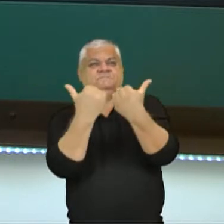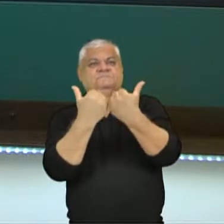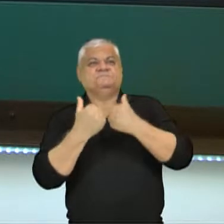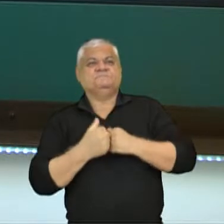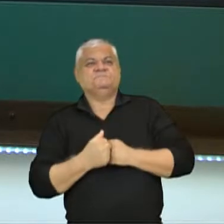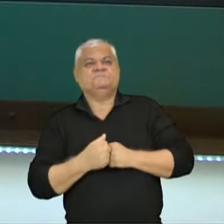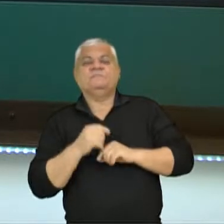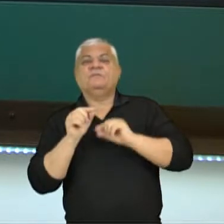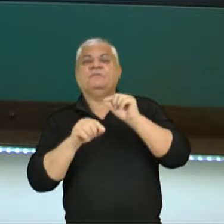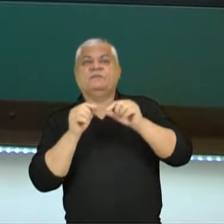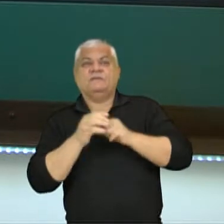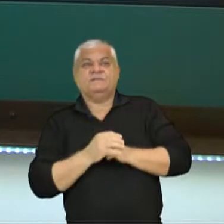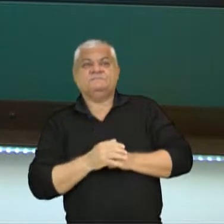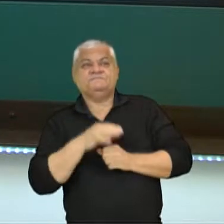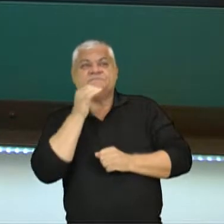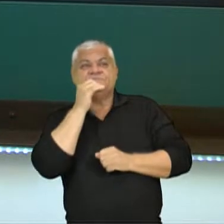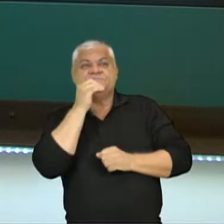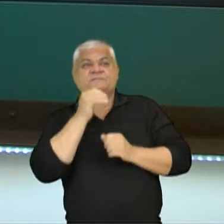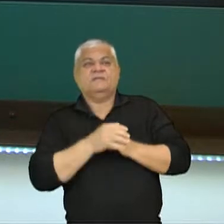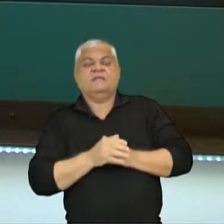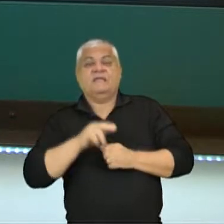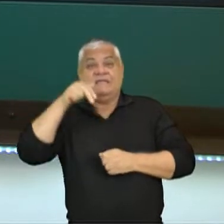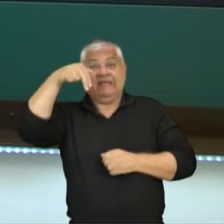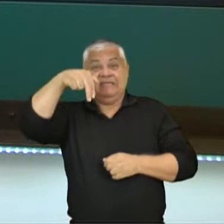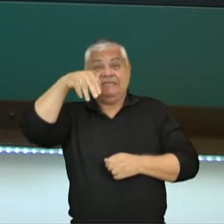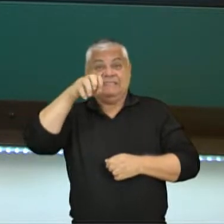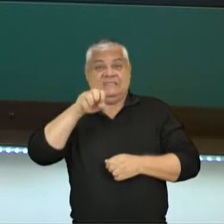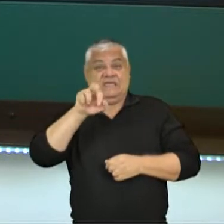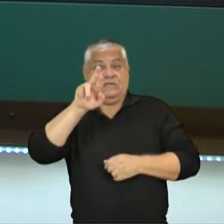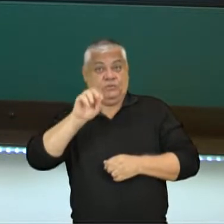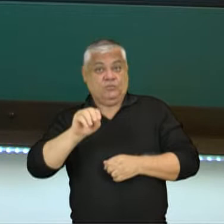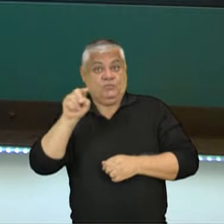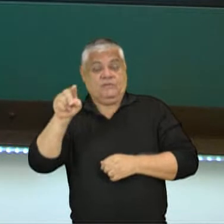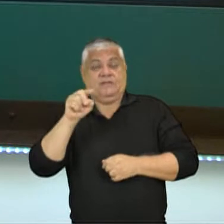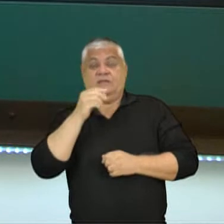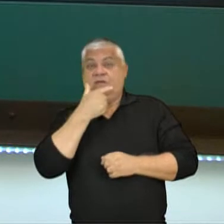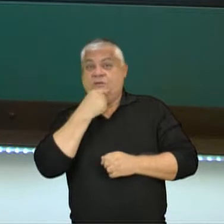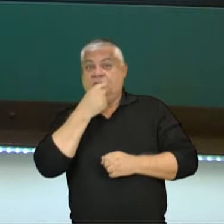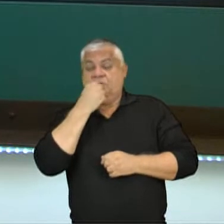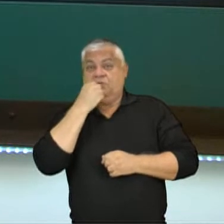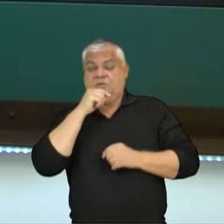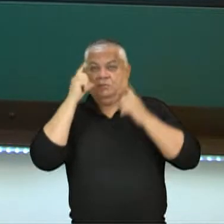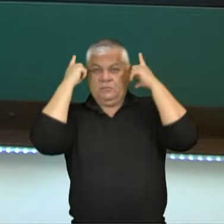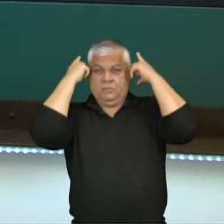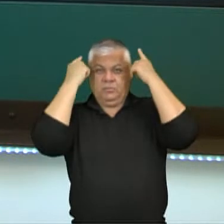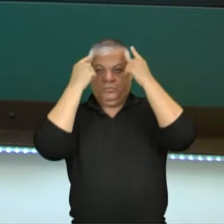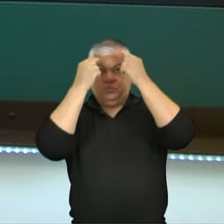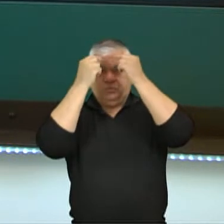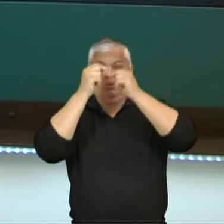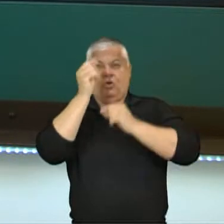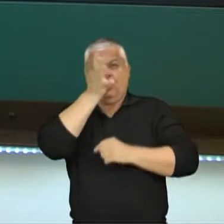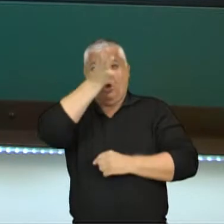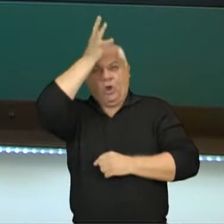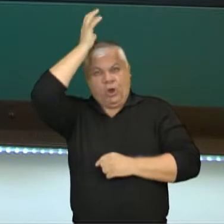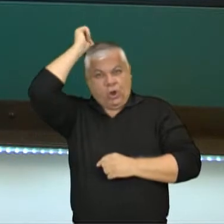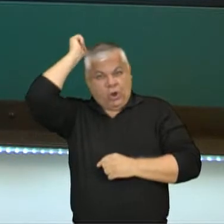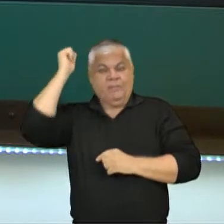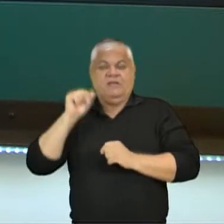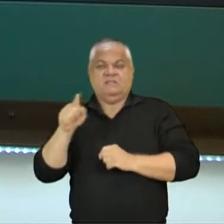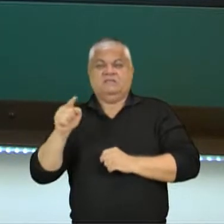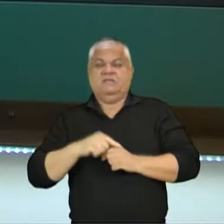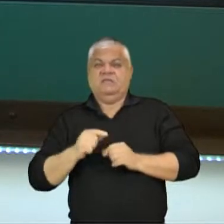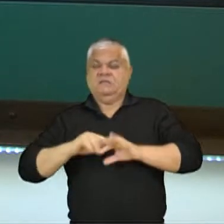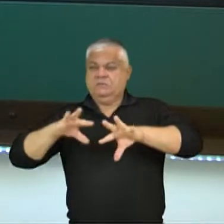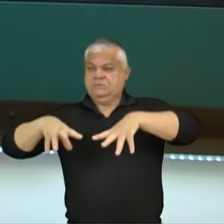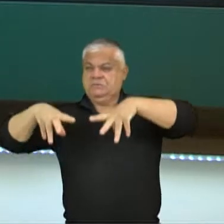ele foi feito exatamente para apagar o nome de Nero. Nero, ele tinha um palácio aqui que era chamado de Aureadomus, ou seja, palácio de ouro